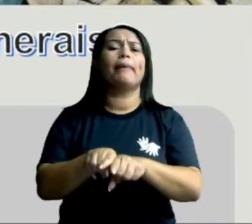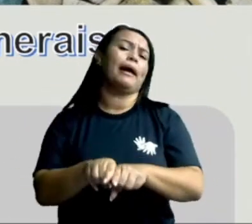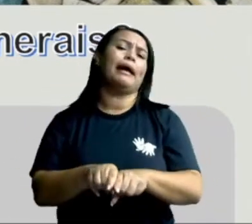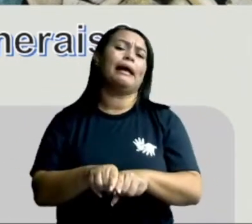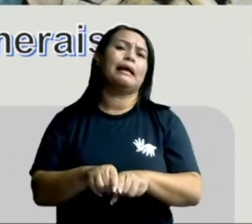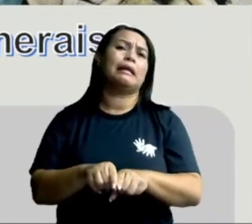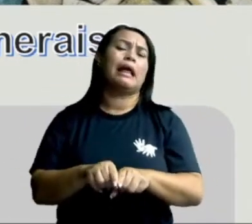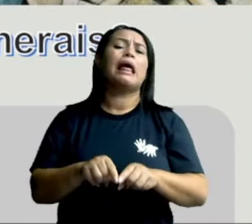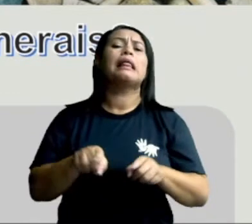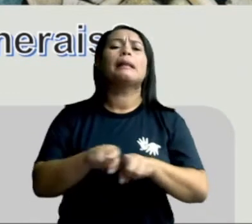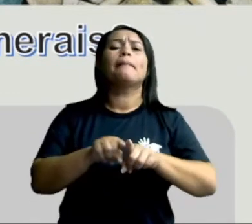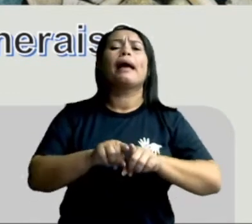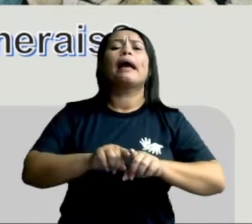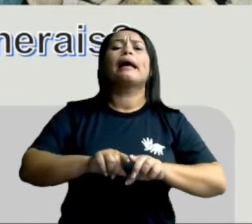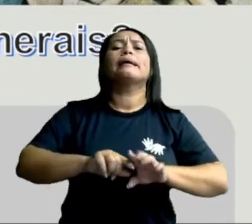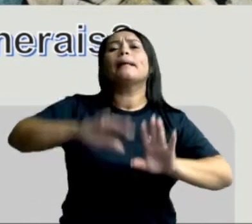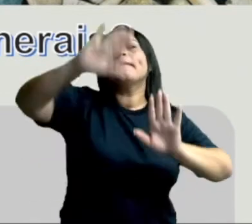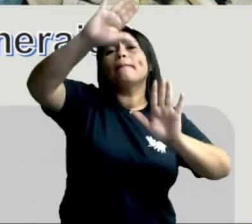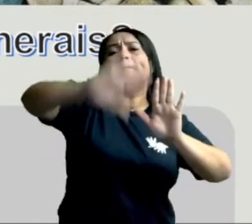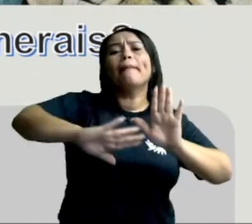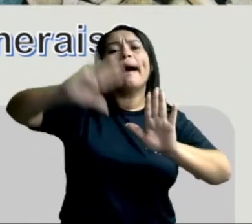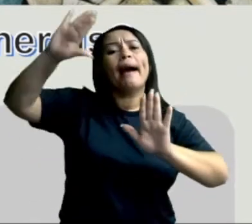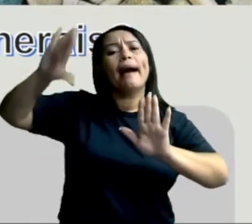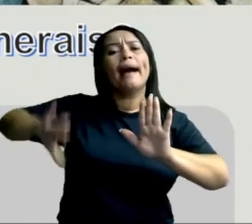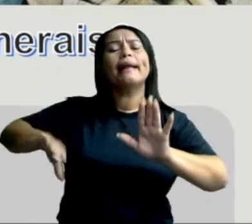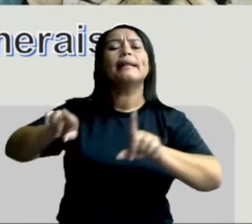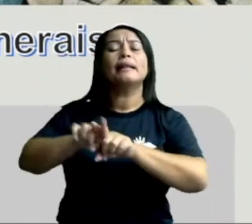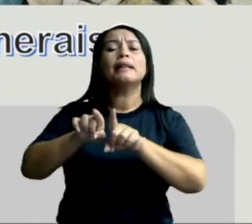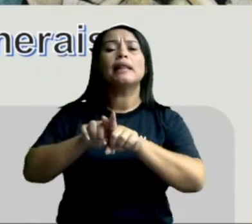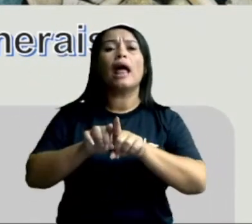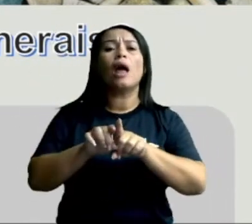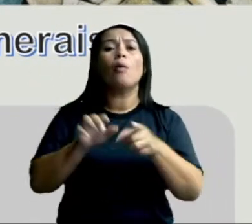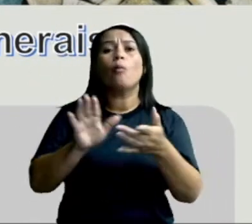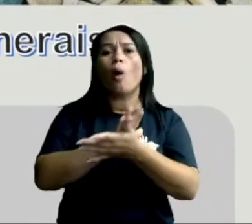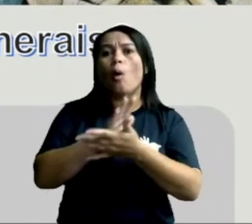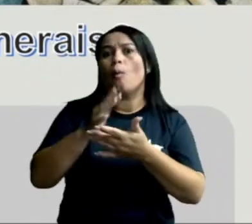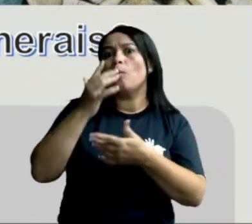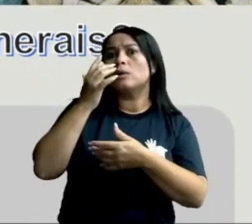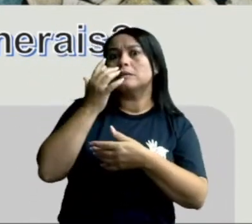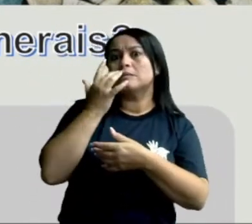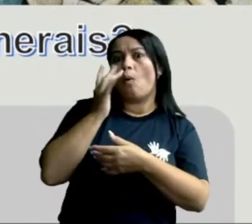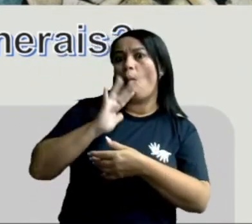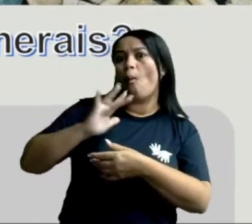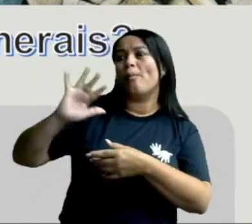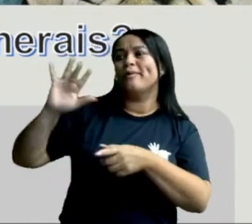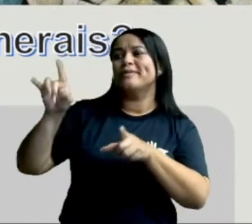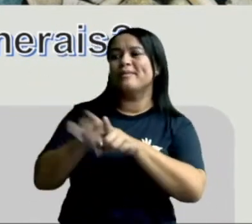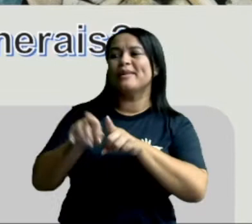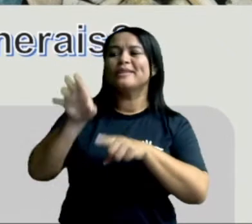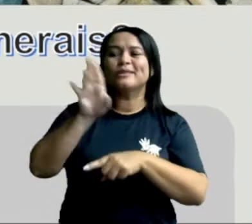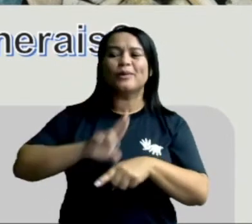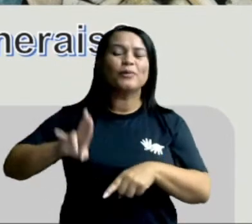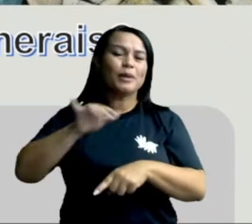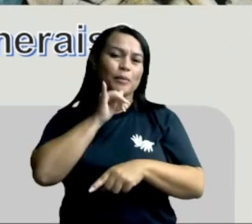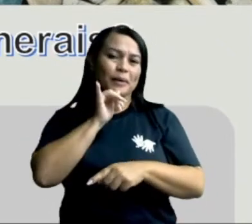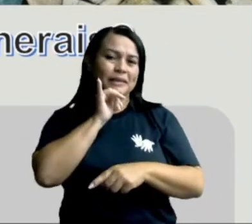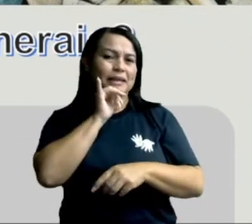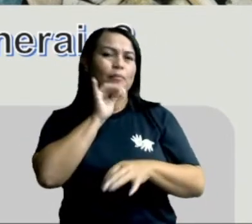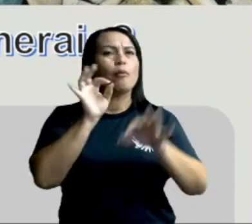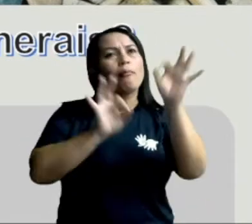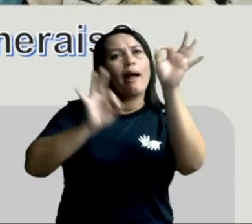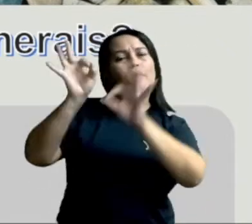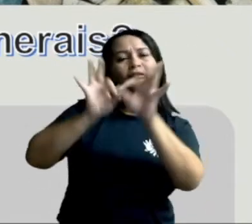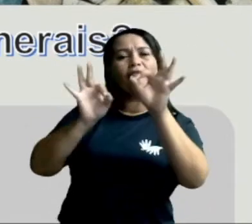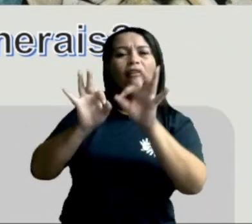paredes. Temos pedras preciosas que utilizam pesadas para decoração, para enfeites.